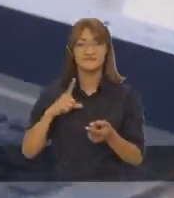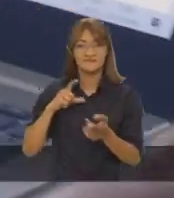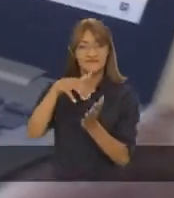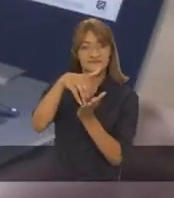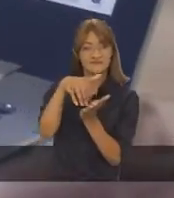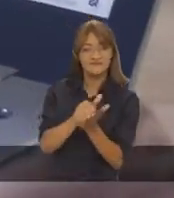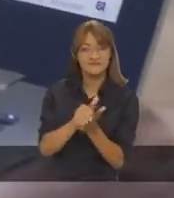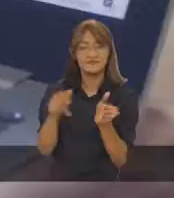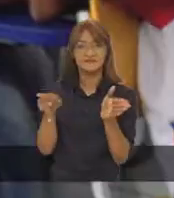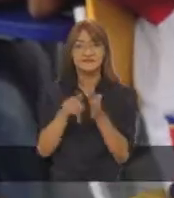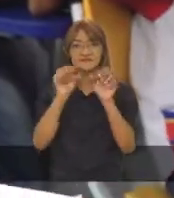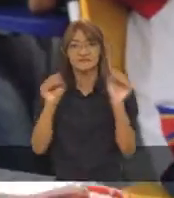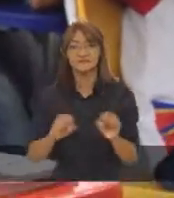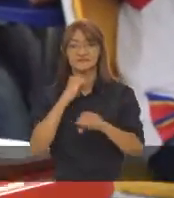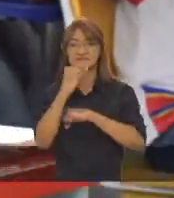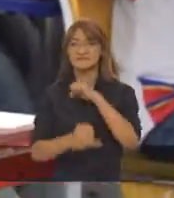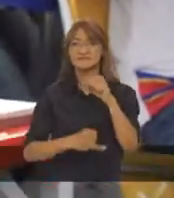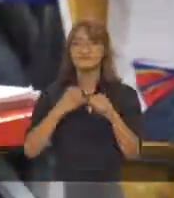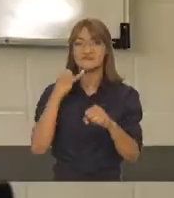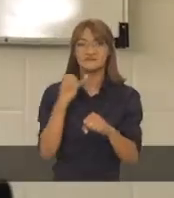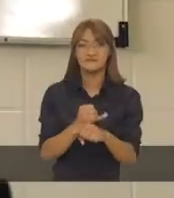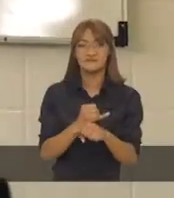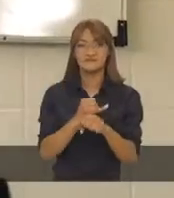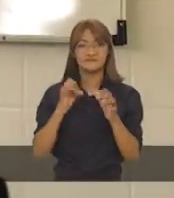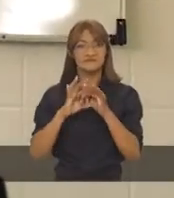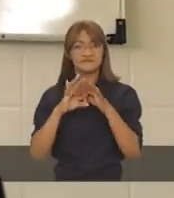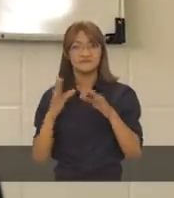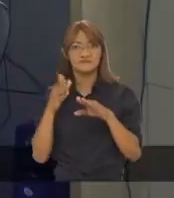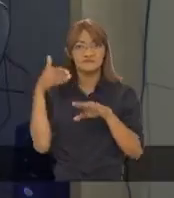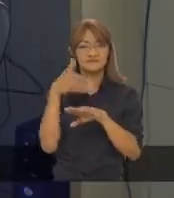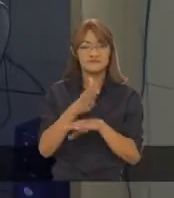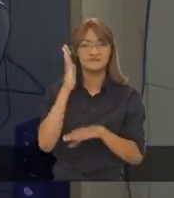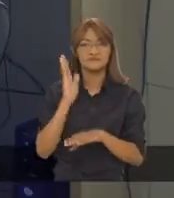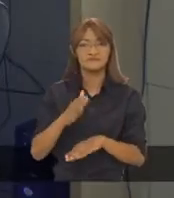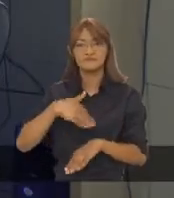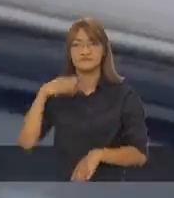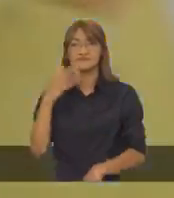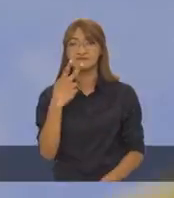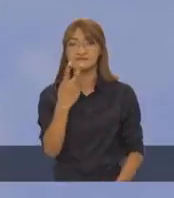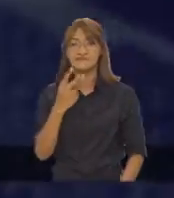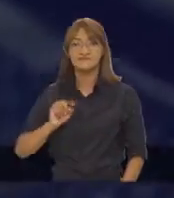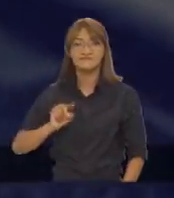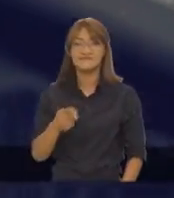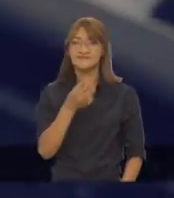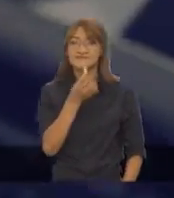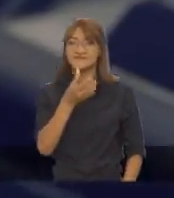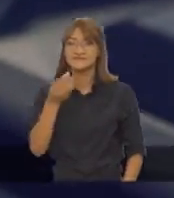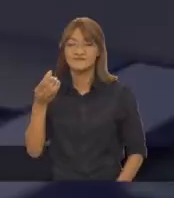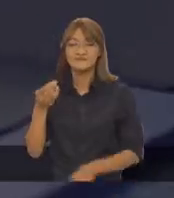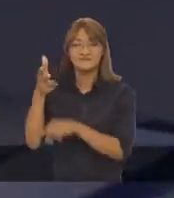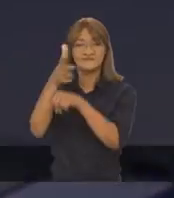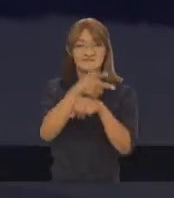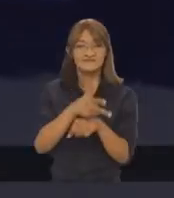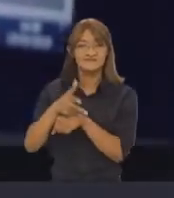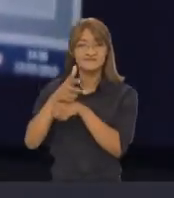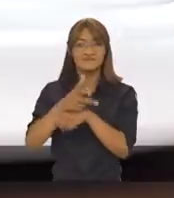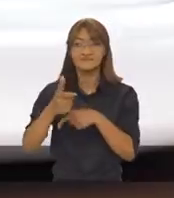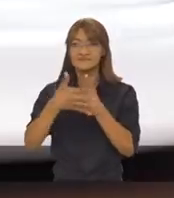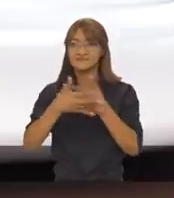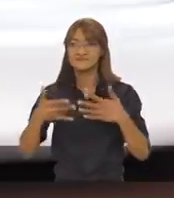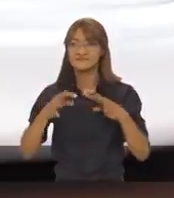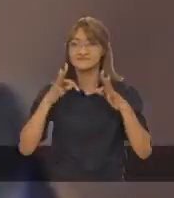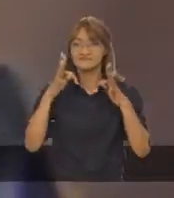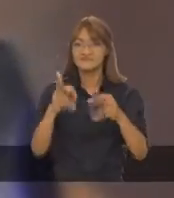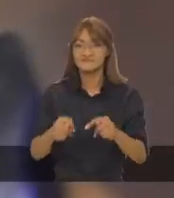matrícula online, desburocratizando a entrada nas escolas. Instalou mais de 2.600 câmeras em toda a cidade.